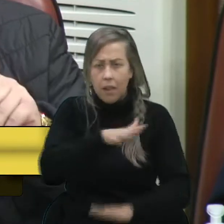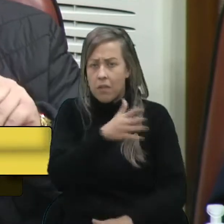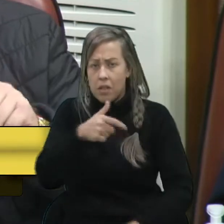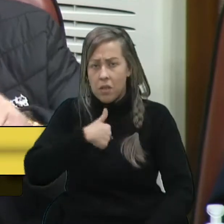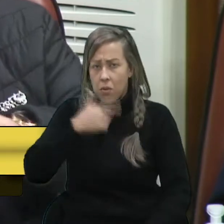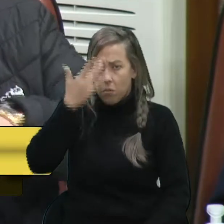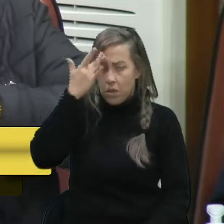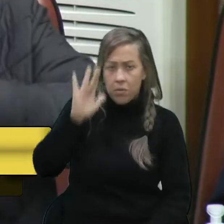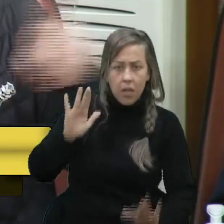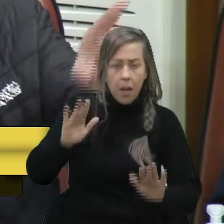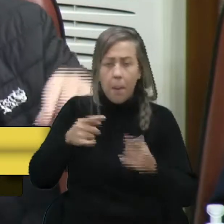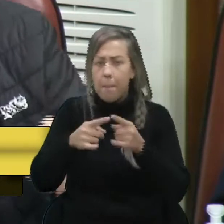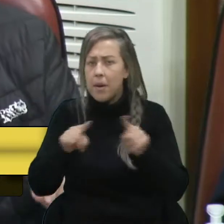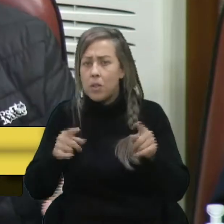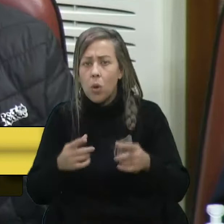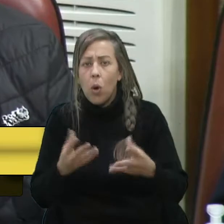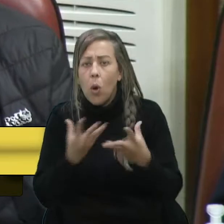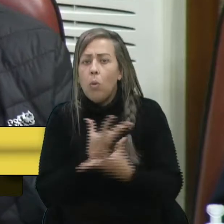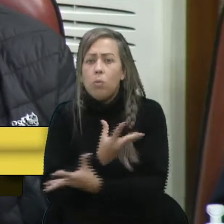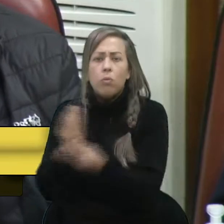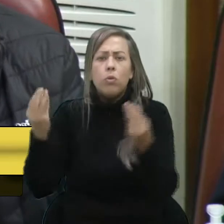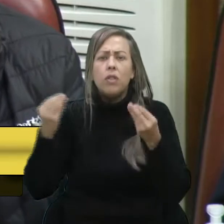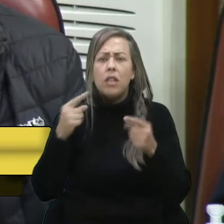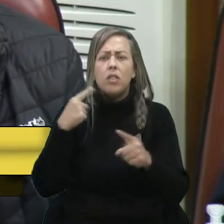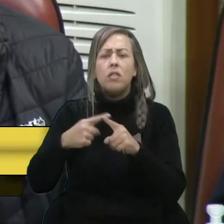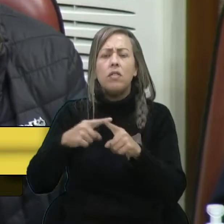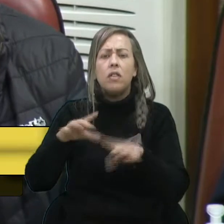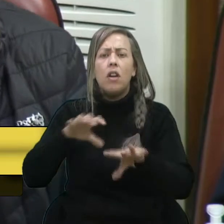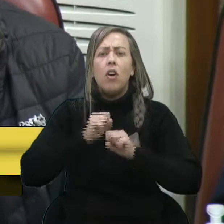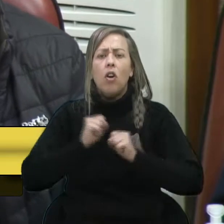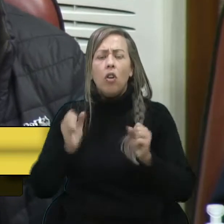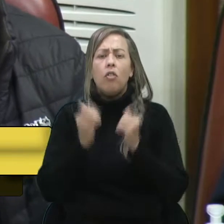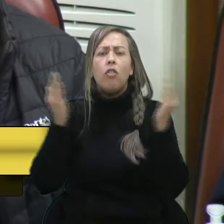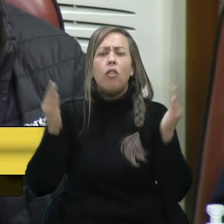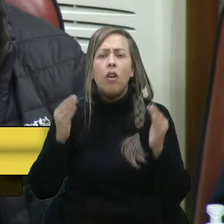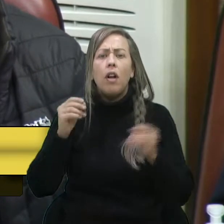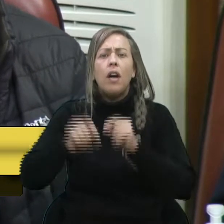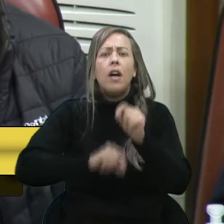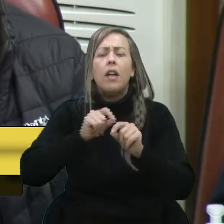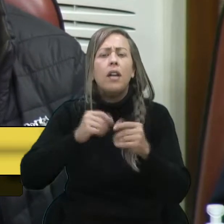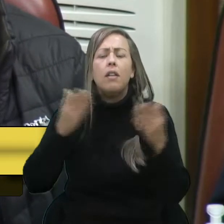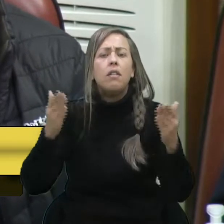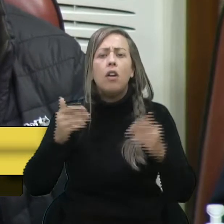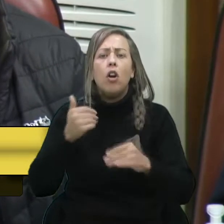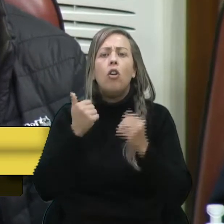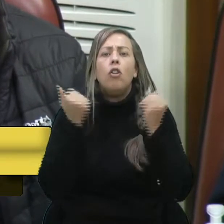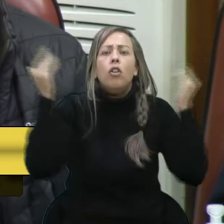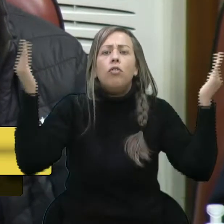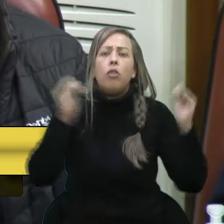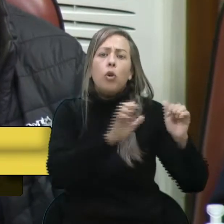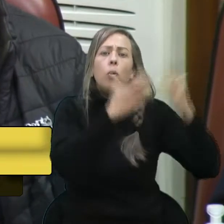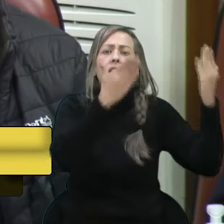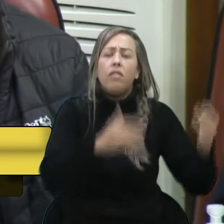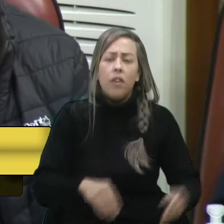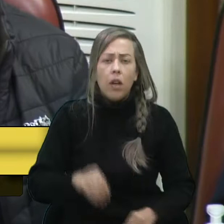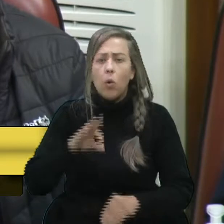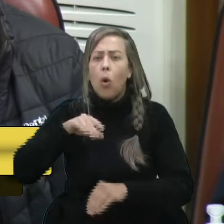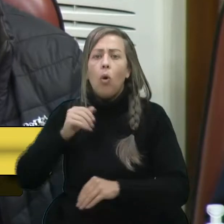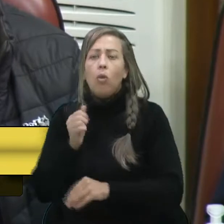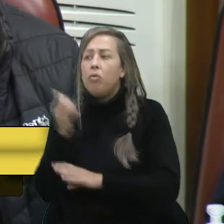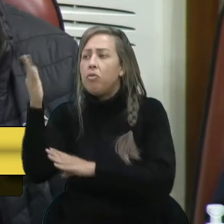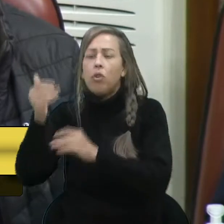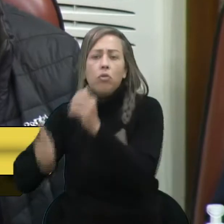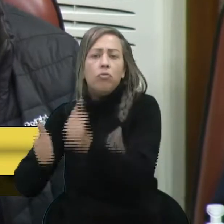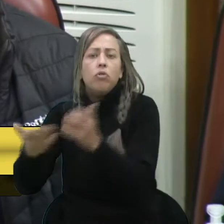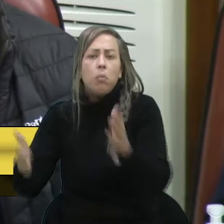certeza disso, mas muitas vezes, por que ele não foi infectado fora? Quem disse que ele não foi em um evento ou em um futebol, que